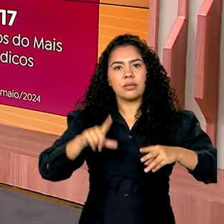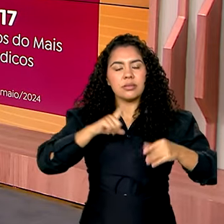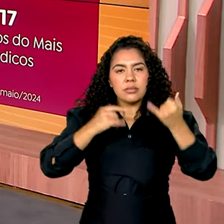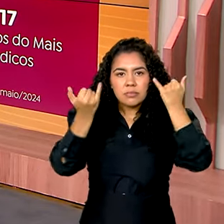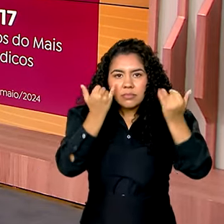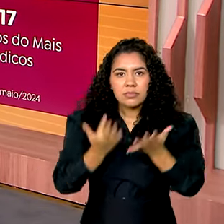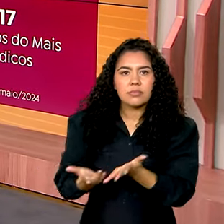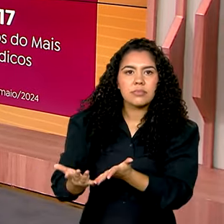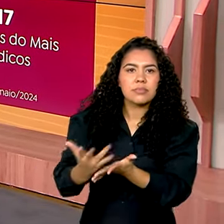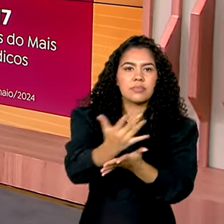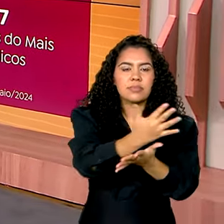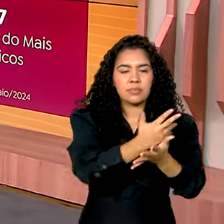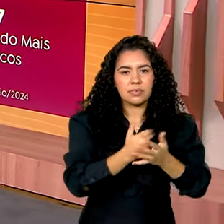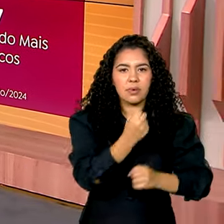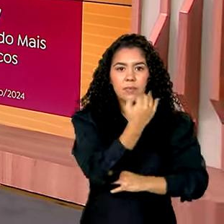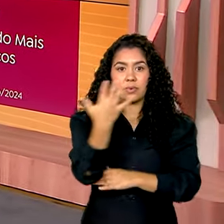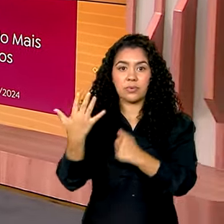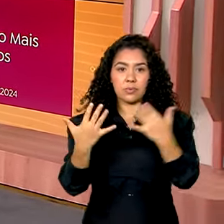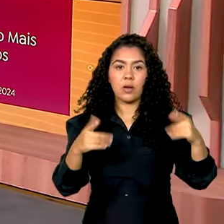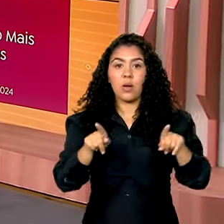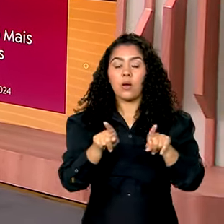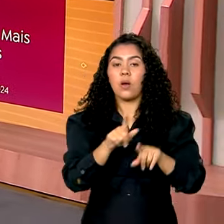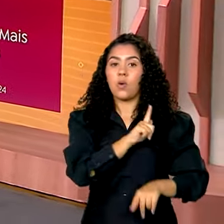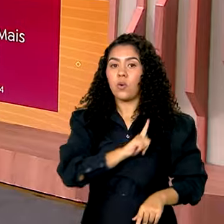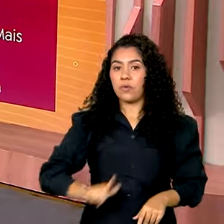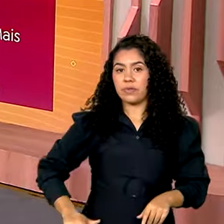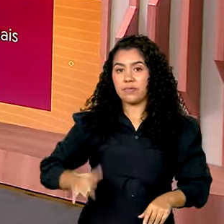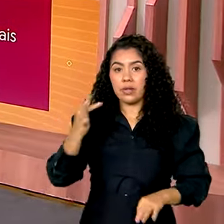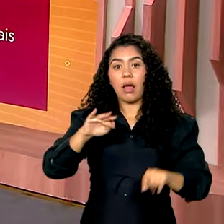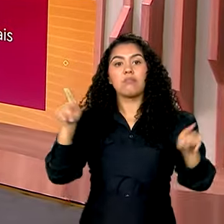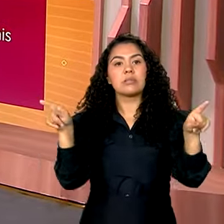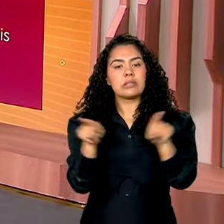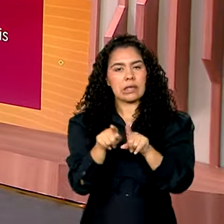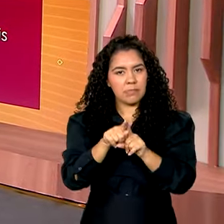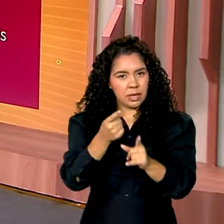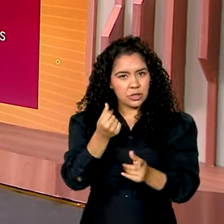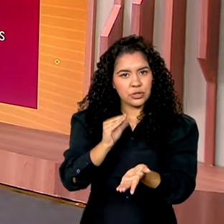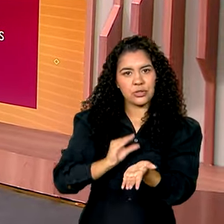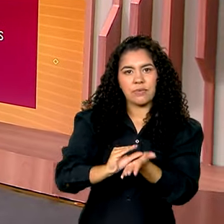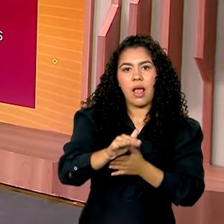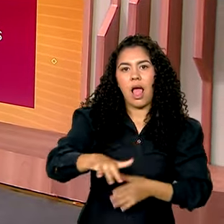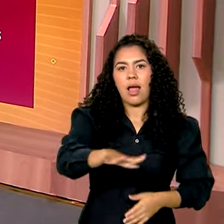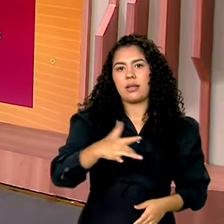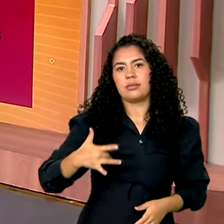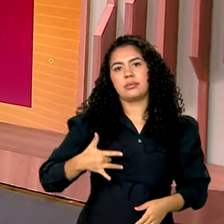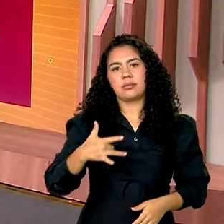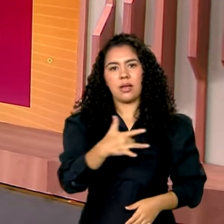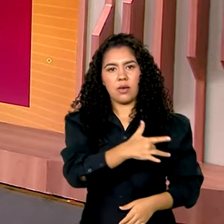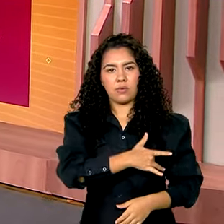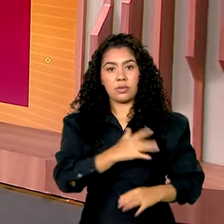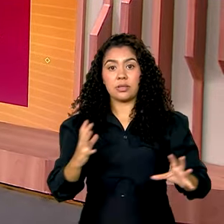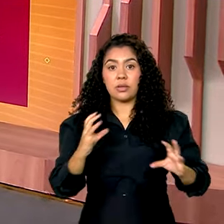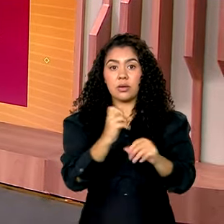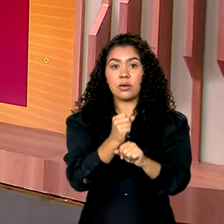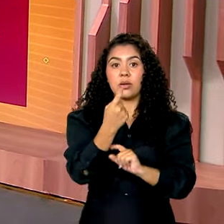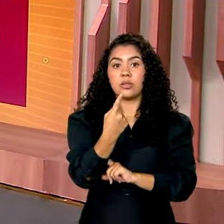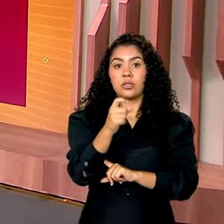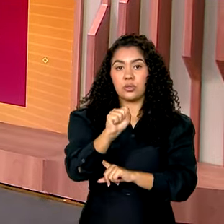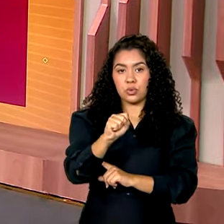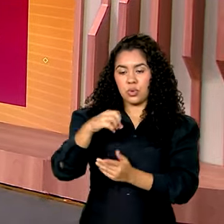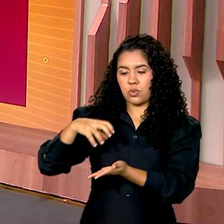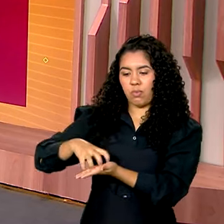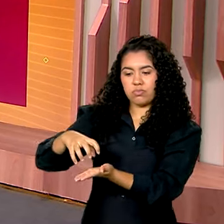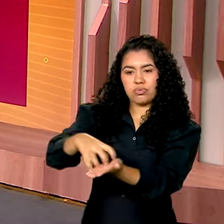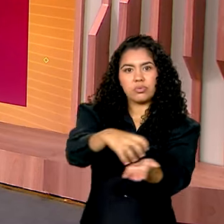ambientais. O governo federal também investe na saúde da população de Parintins. São 18 unidades